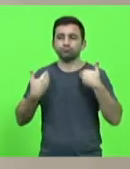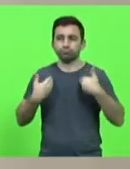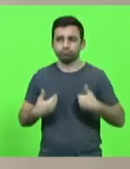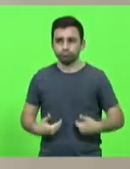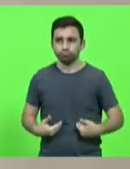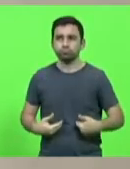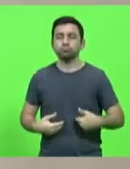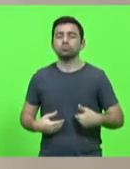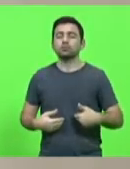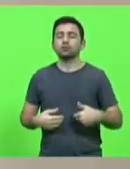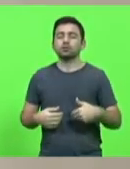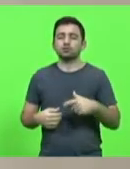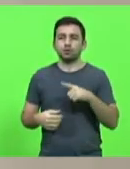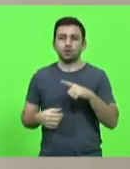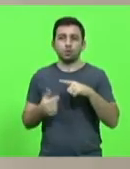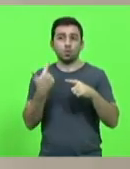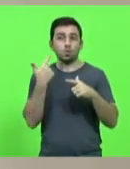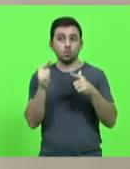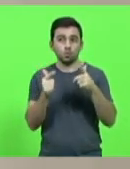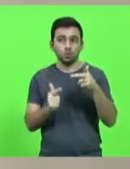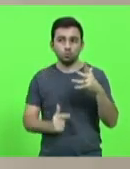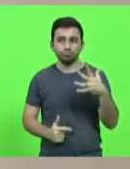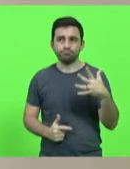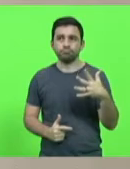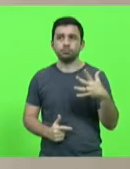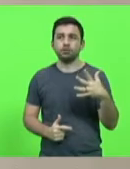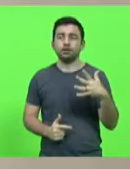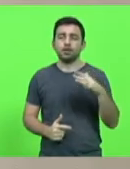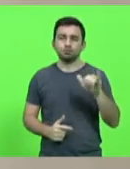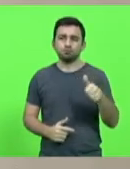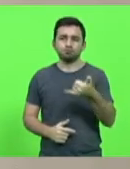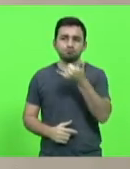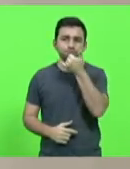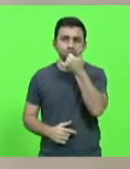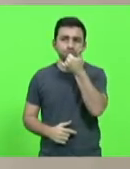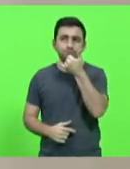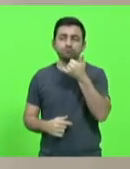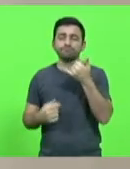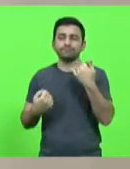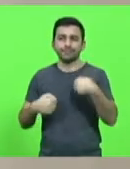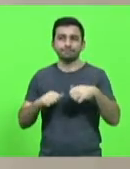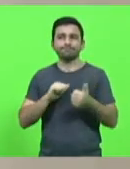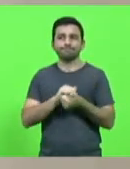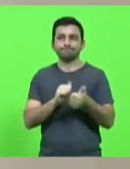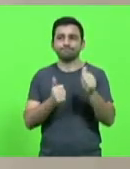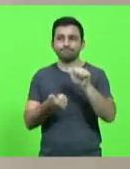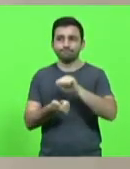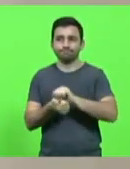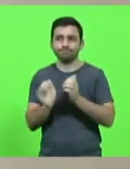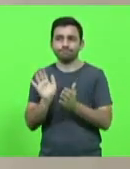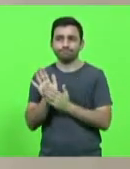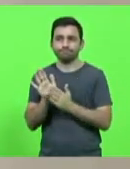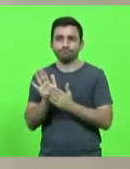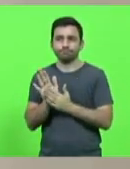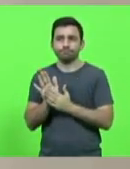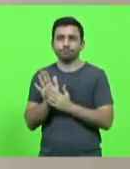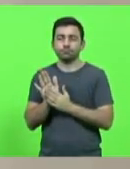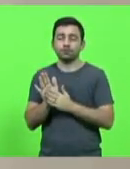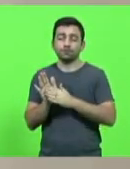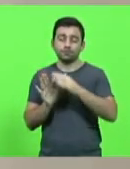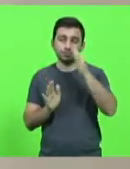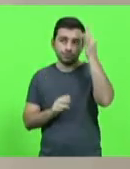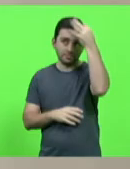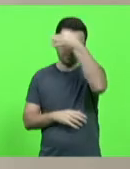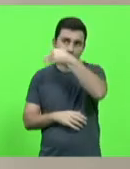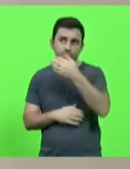Nutricional e adota outras providências. Justifica-se a necessidade de adequação da proposição às emendas do deputado Fabiano da Luz,